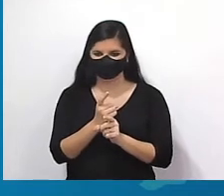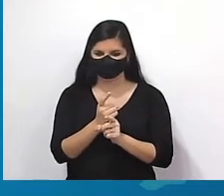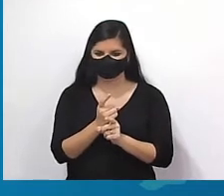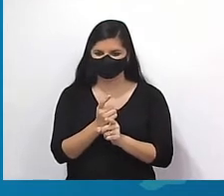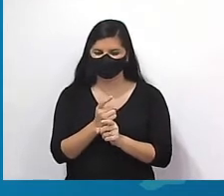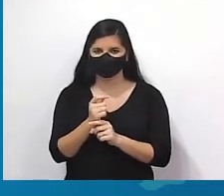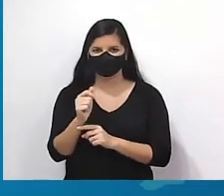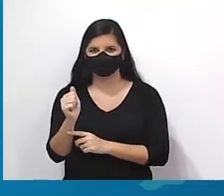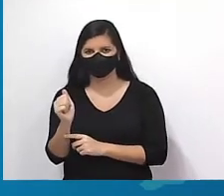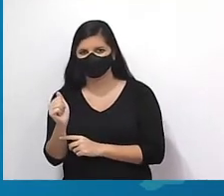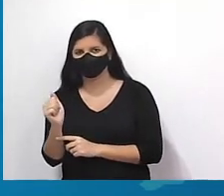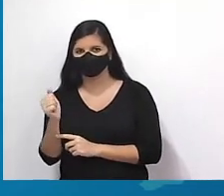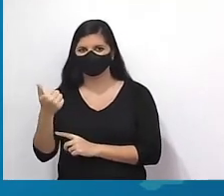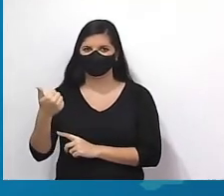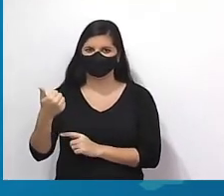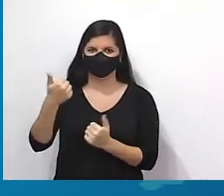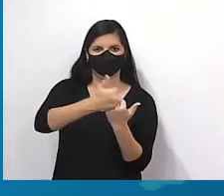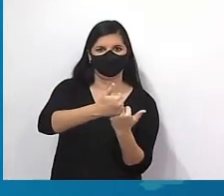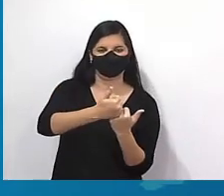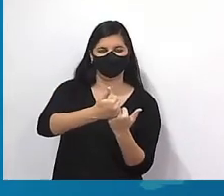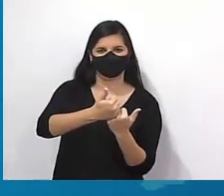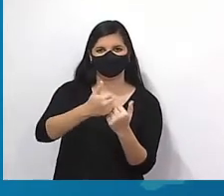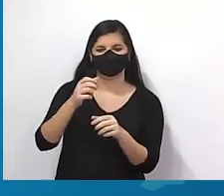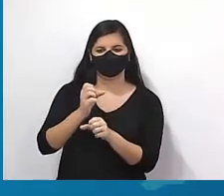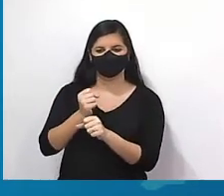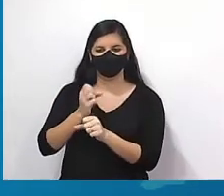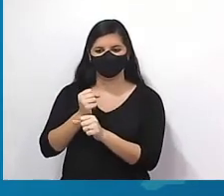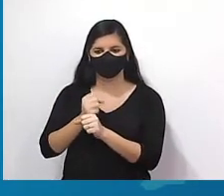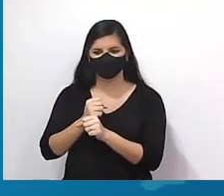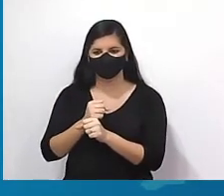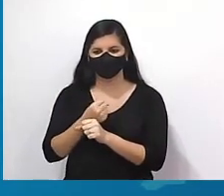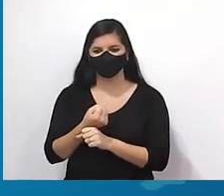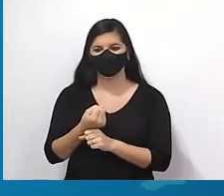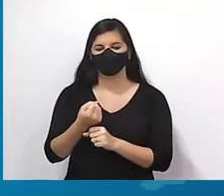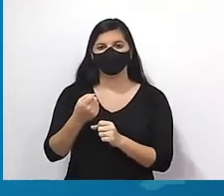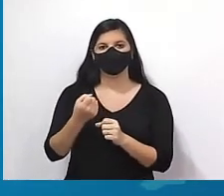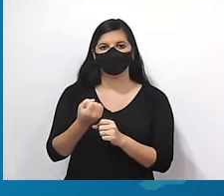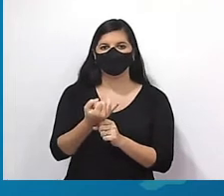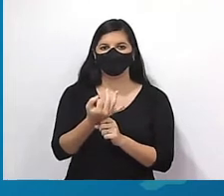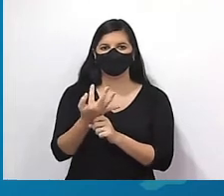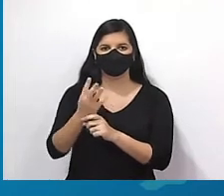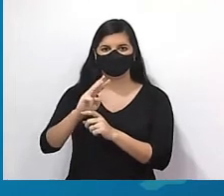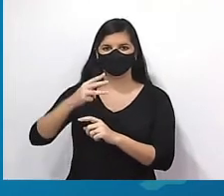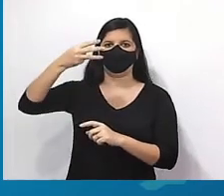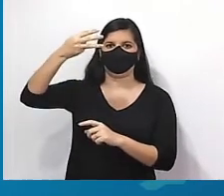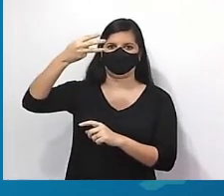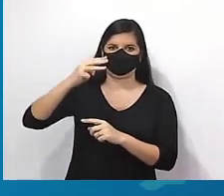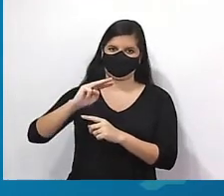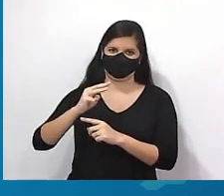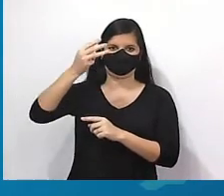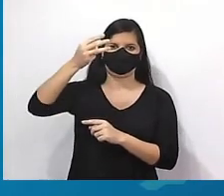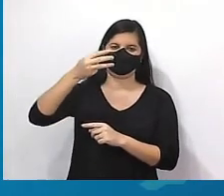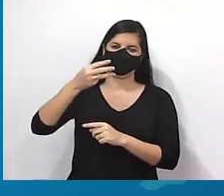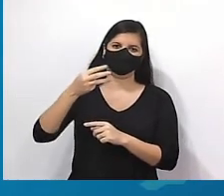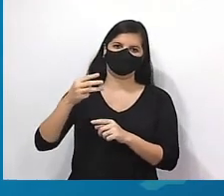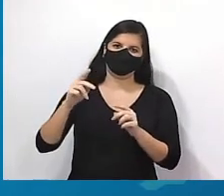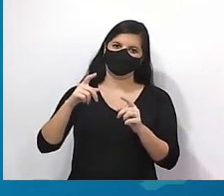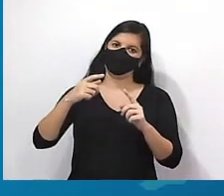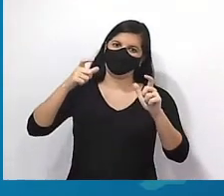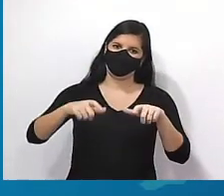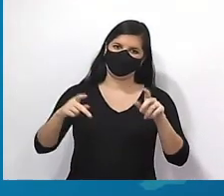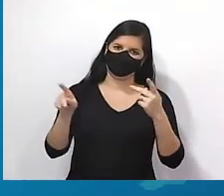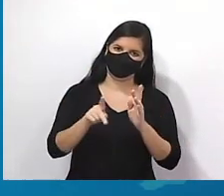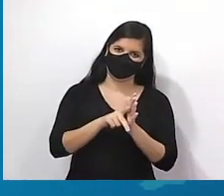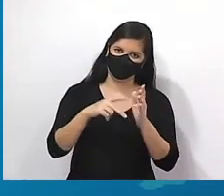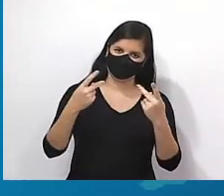né? A1, eu botei 1 no lugar. Calculei o cubo desse número, né? Referente à posição do